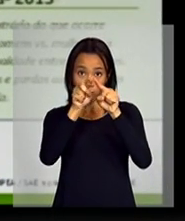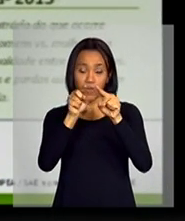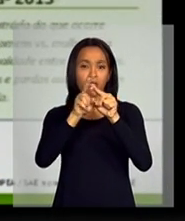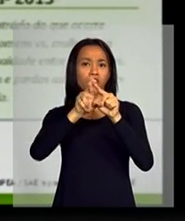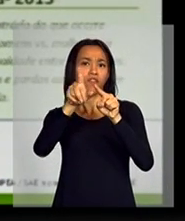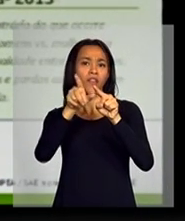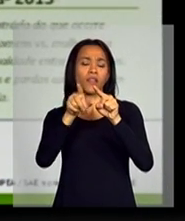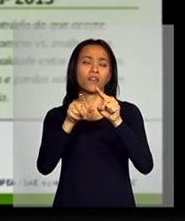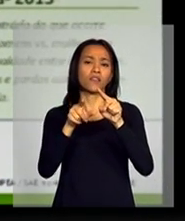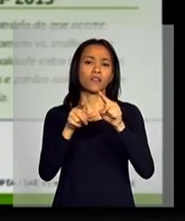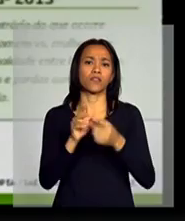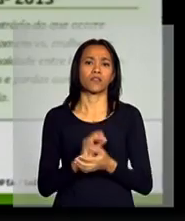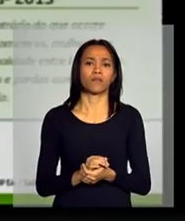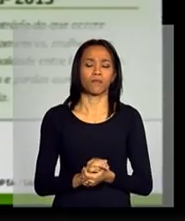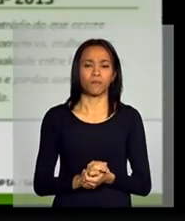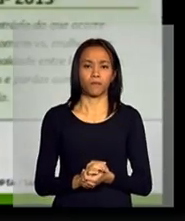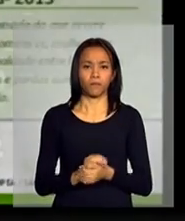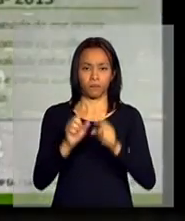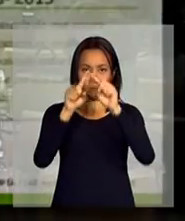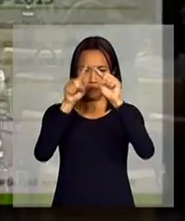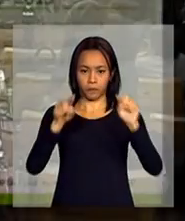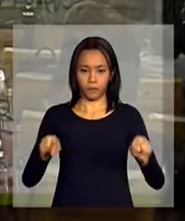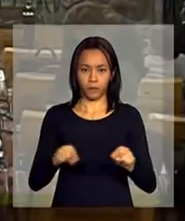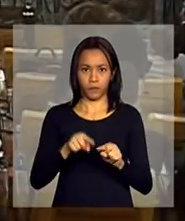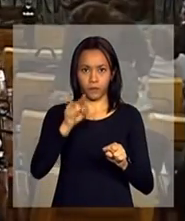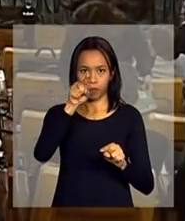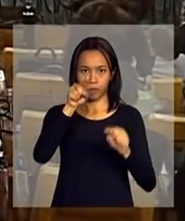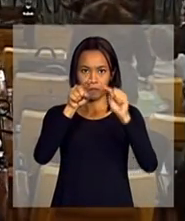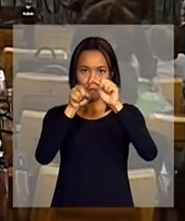gênero, no topo da pirâmide, o diferencial é menor.